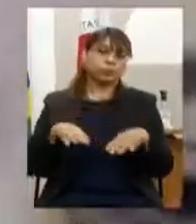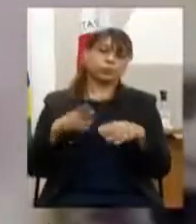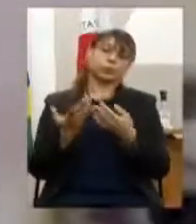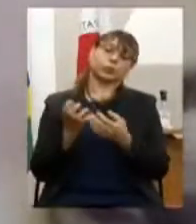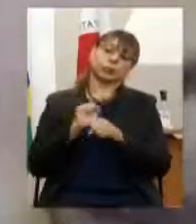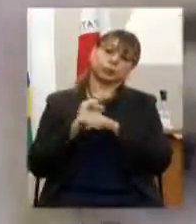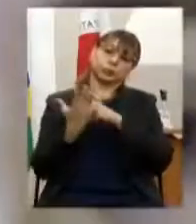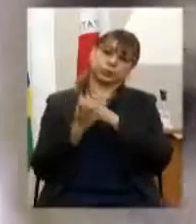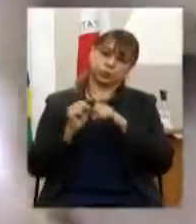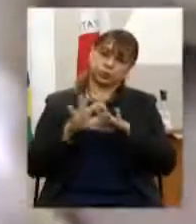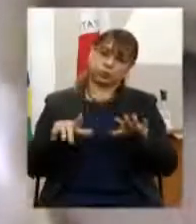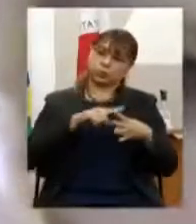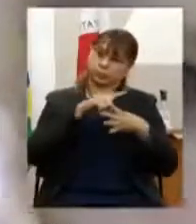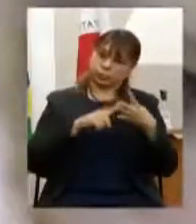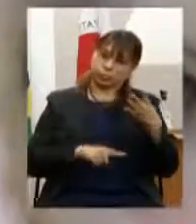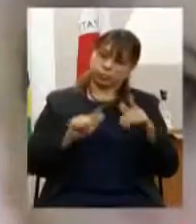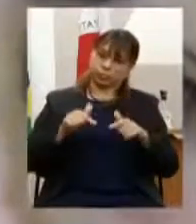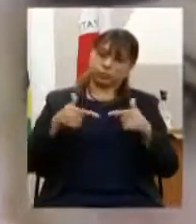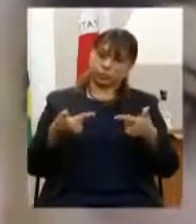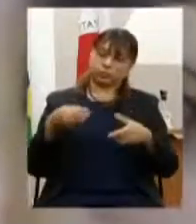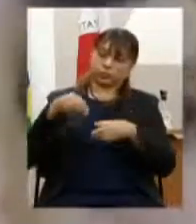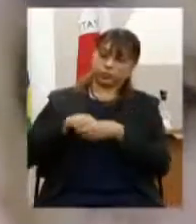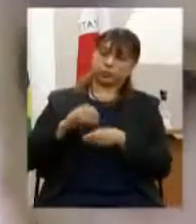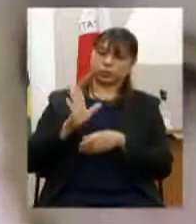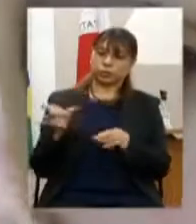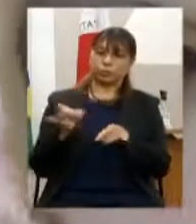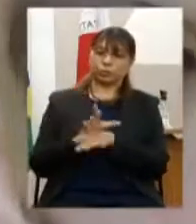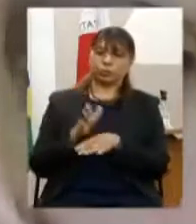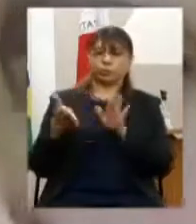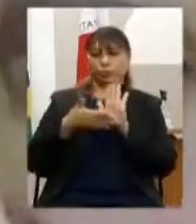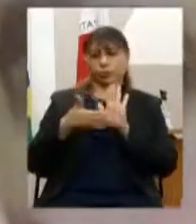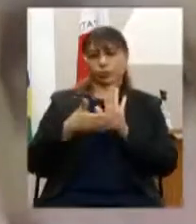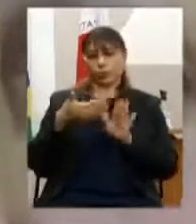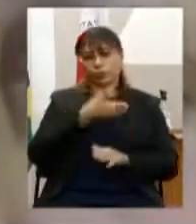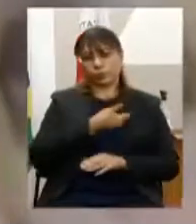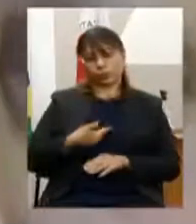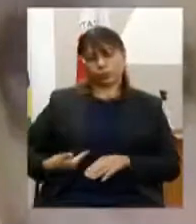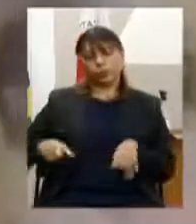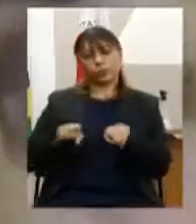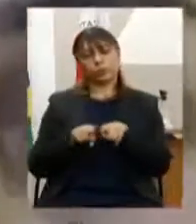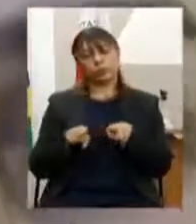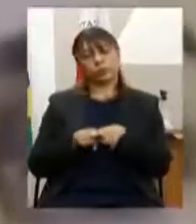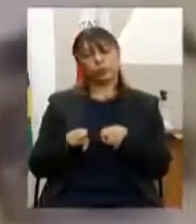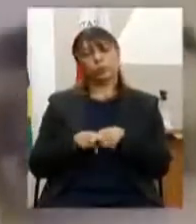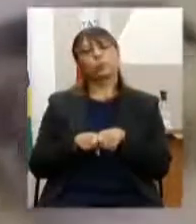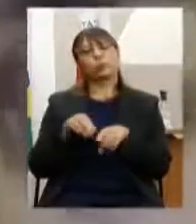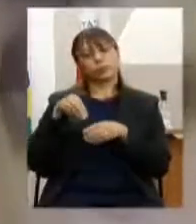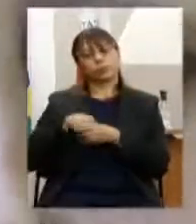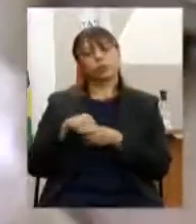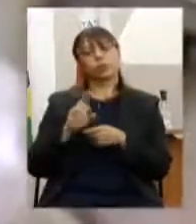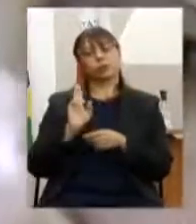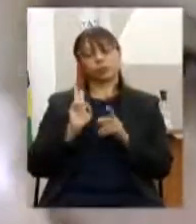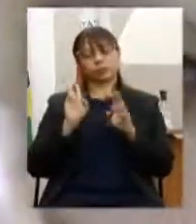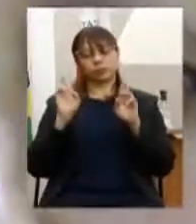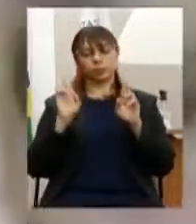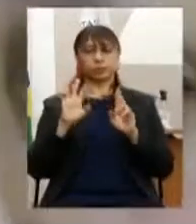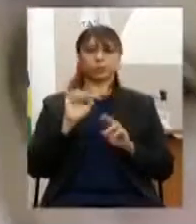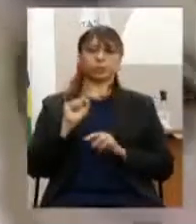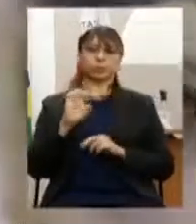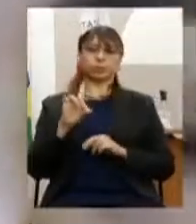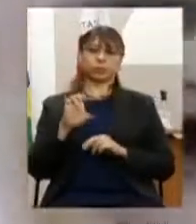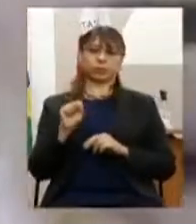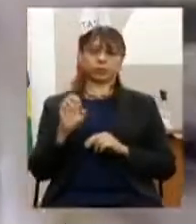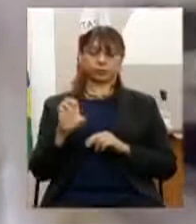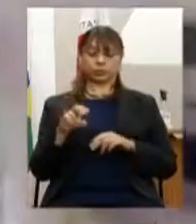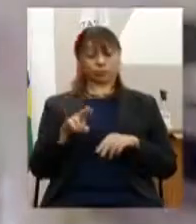ações na proposta do governo vem na unidade orçamentária CEDESI e como elas dizem respeito à política